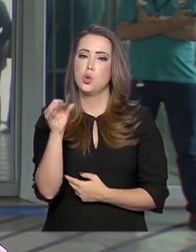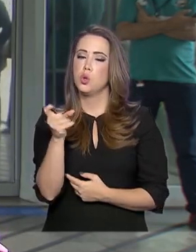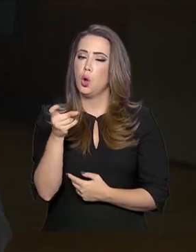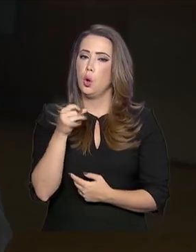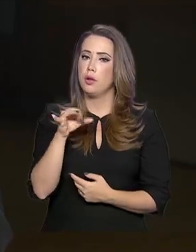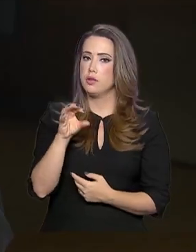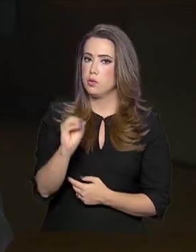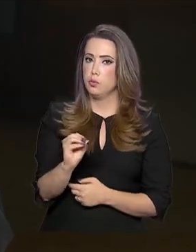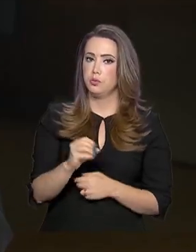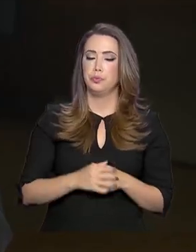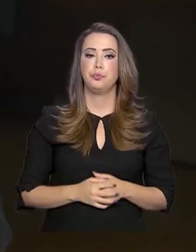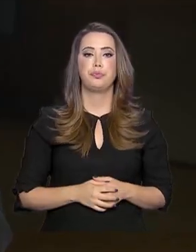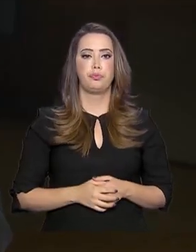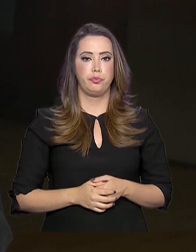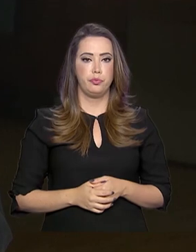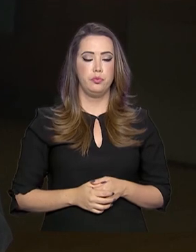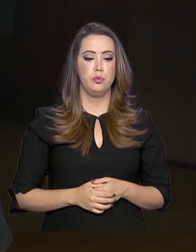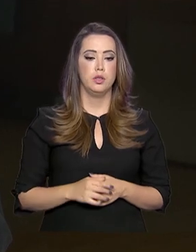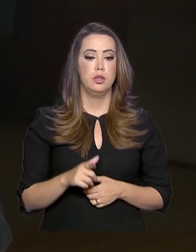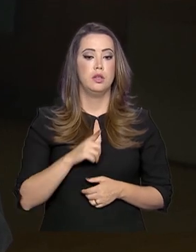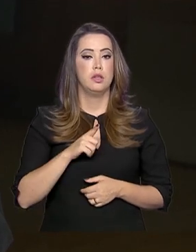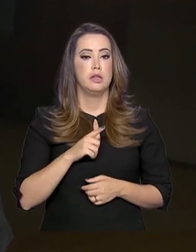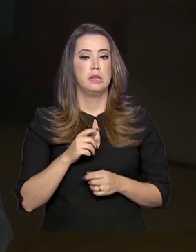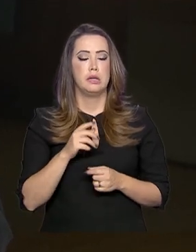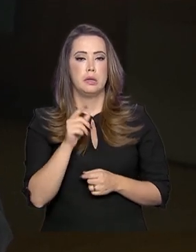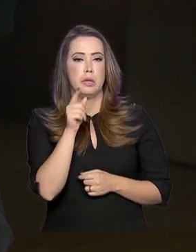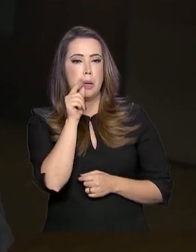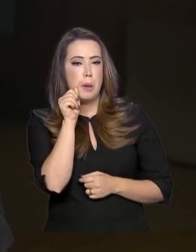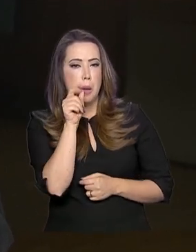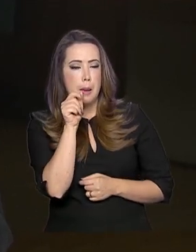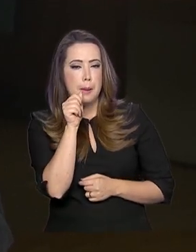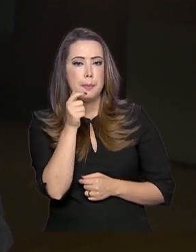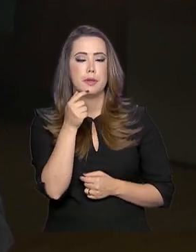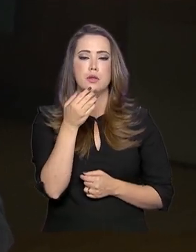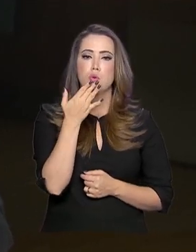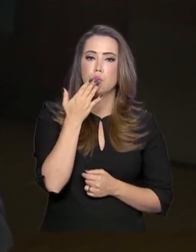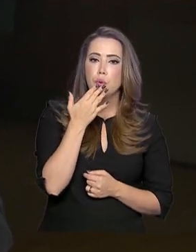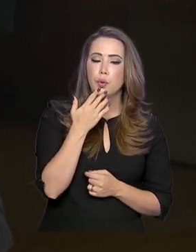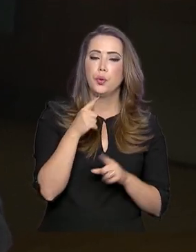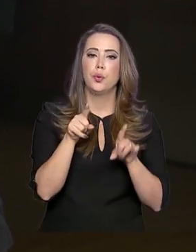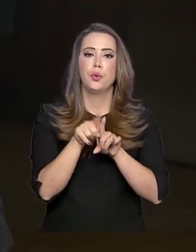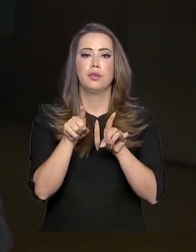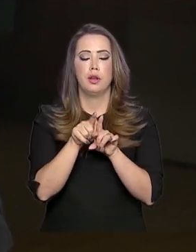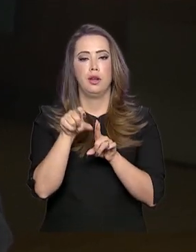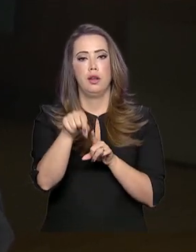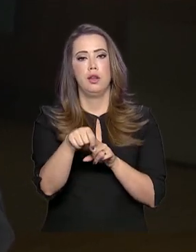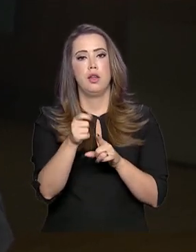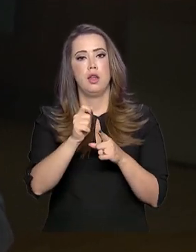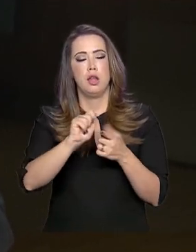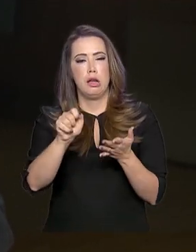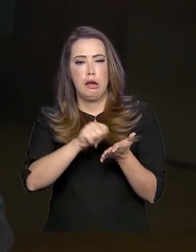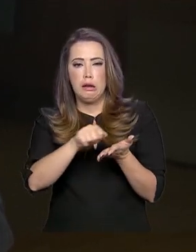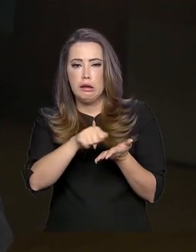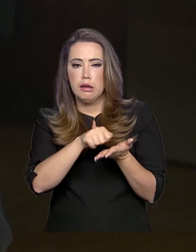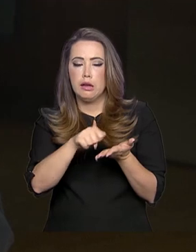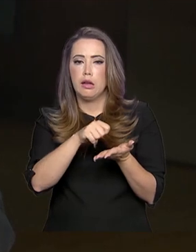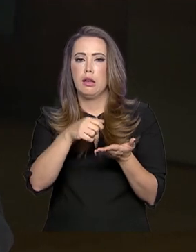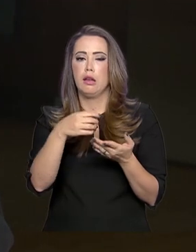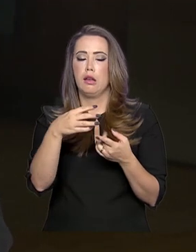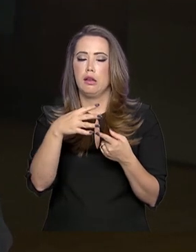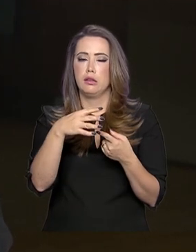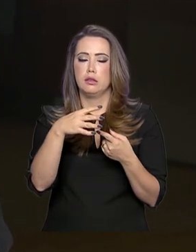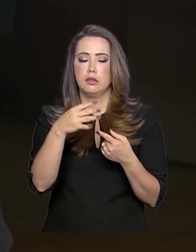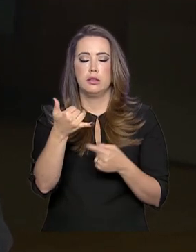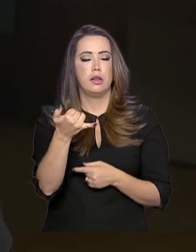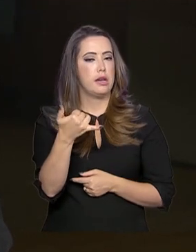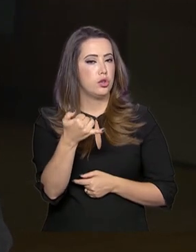composição. Tem lápis de cor, tem canetinha, tudo isso é atóxico e tudo isso é material